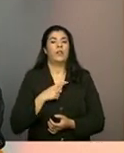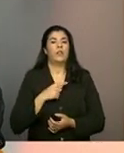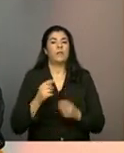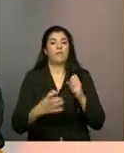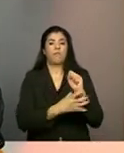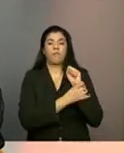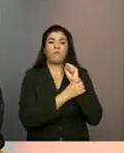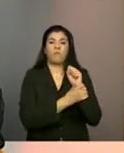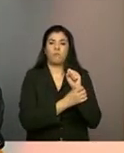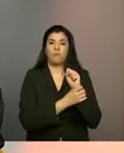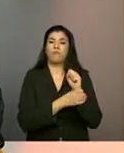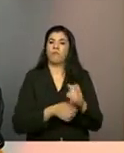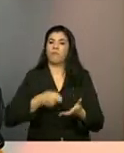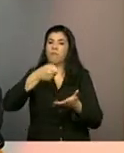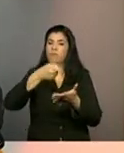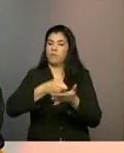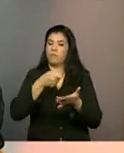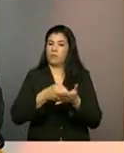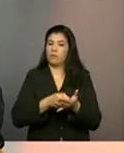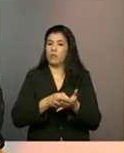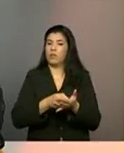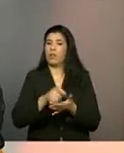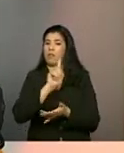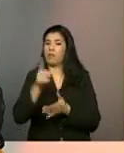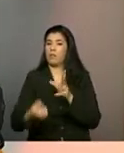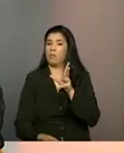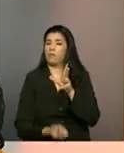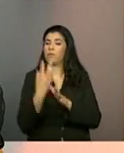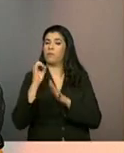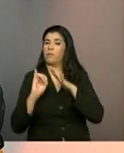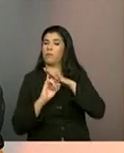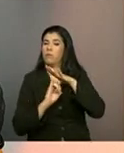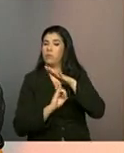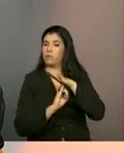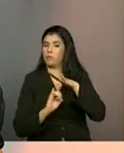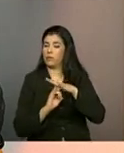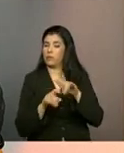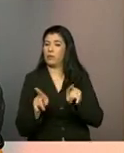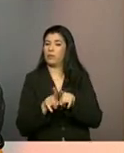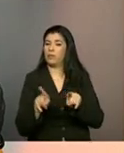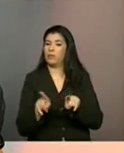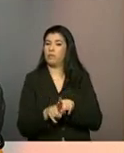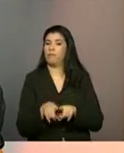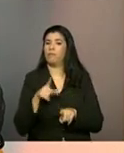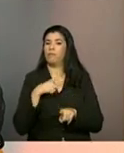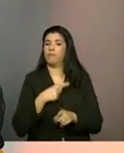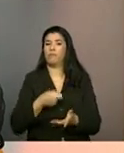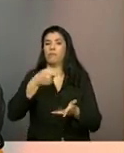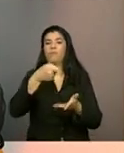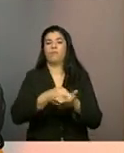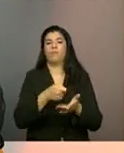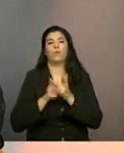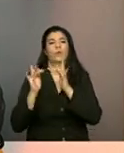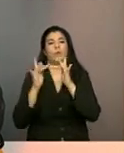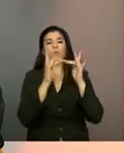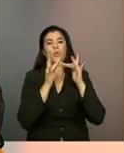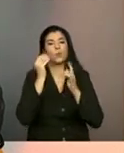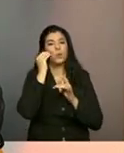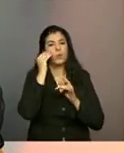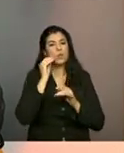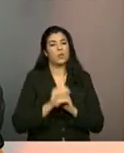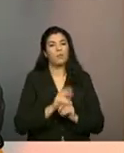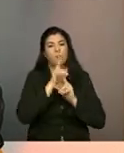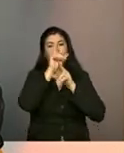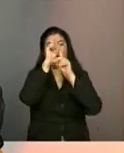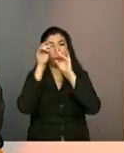ela reforça a não institucionalização e também garante a convivência e o fortalecimento de